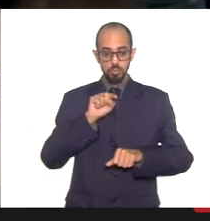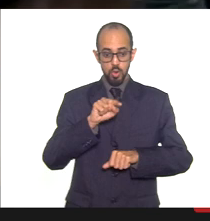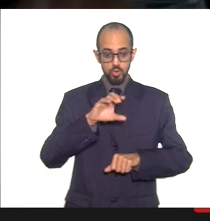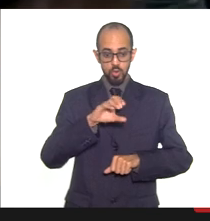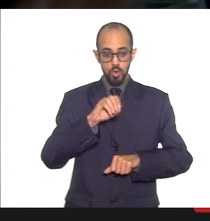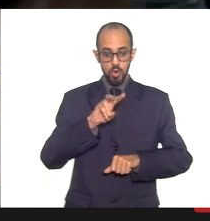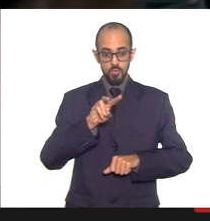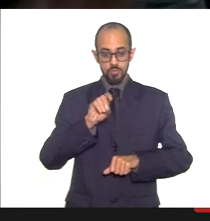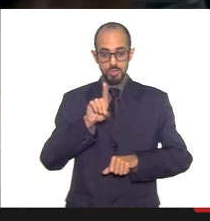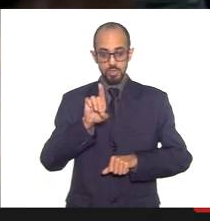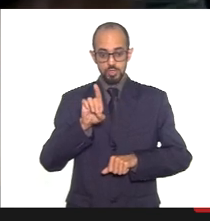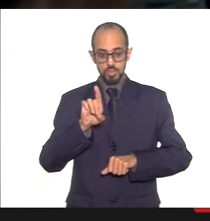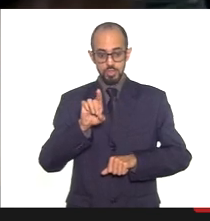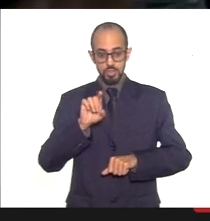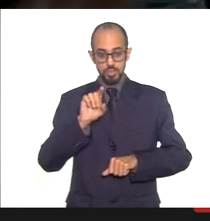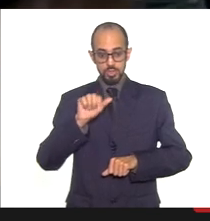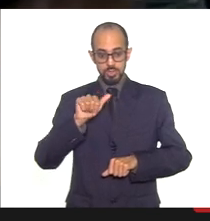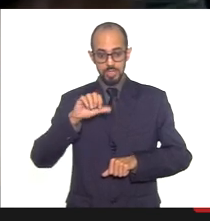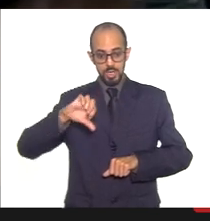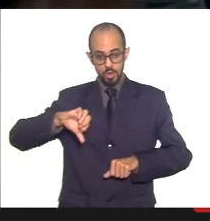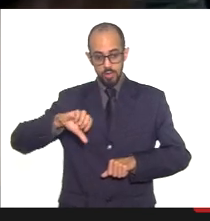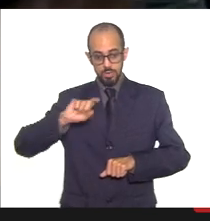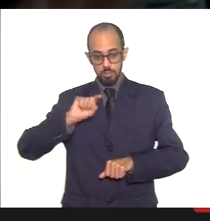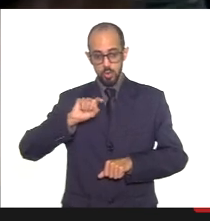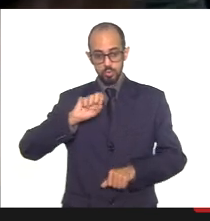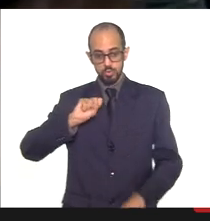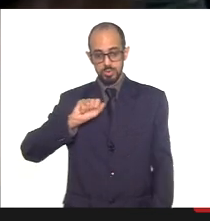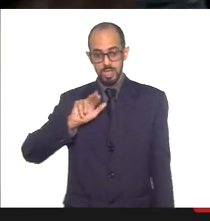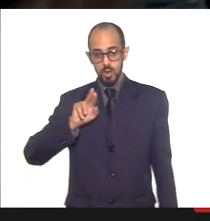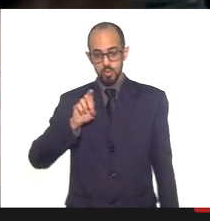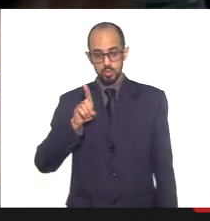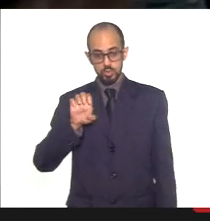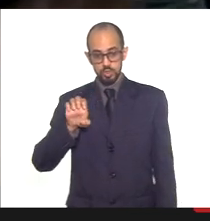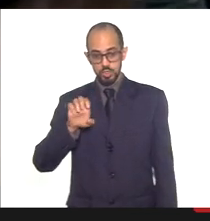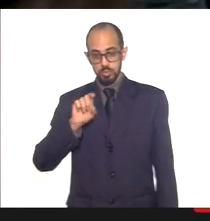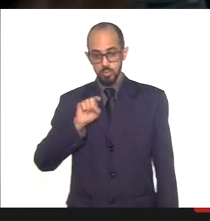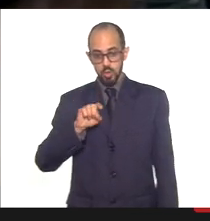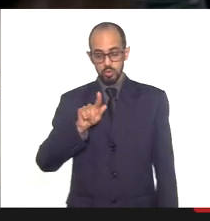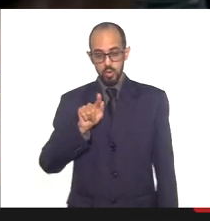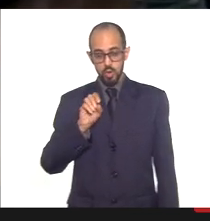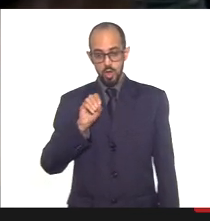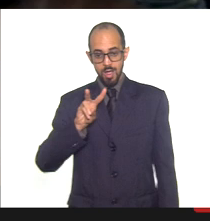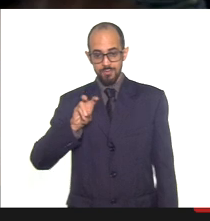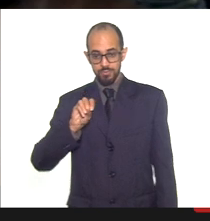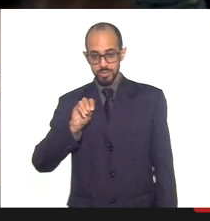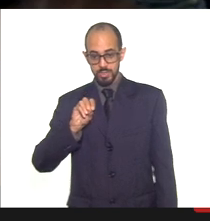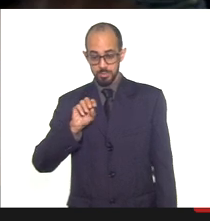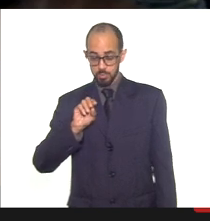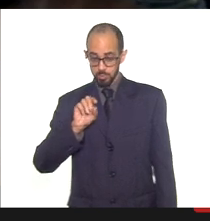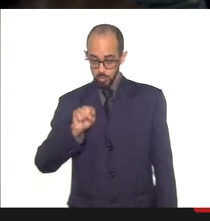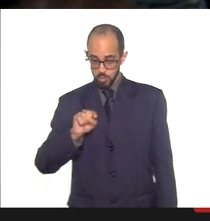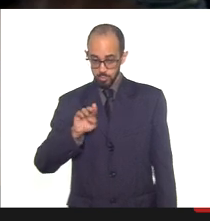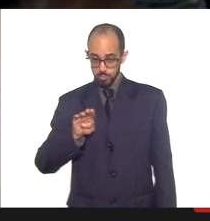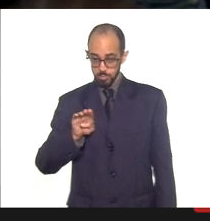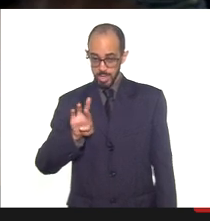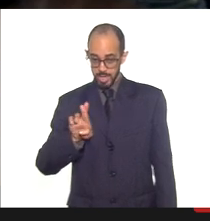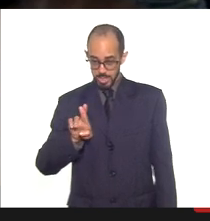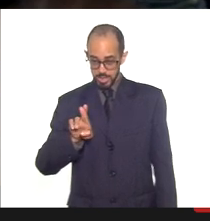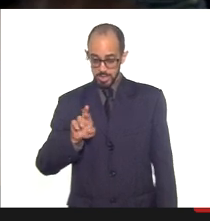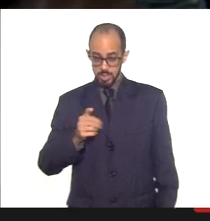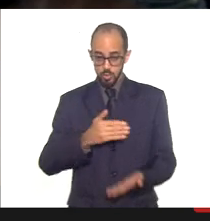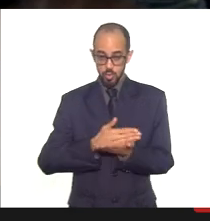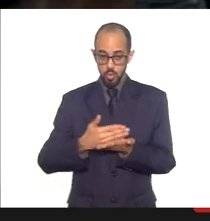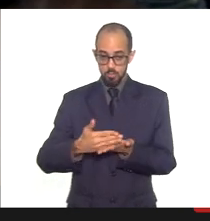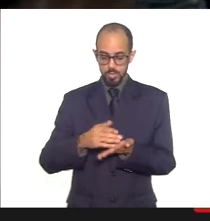covid19.saude.rj.gov.br, o início da pesquisa para identificar